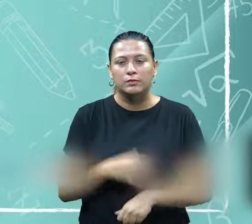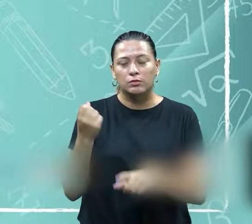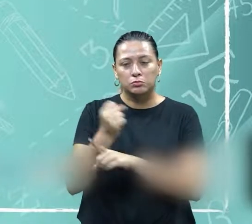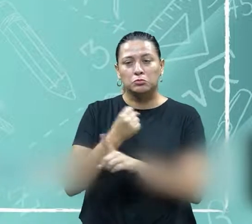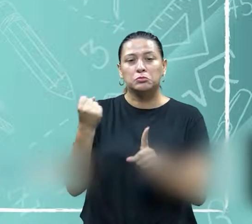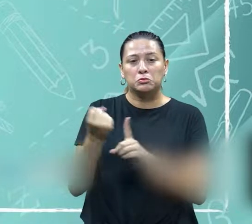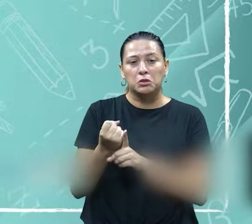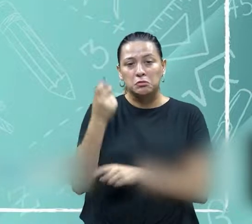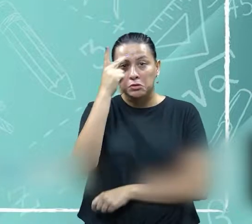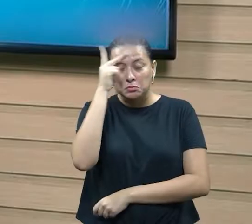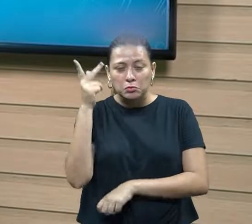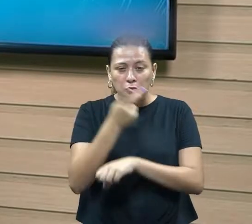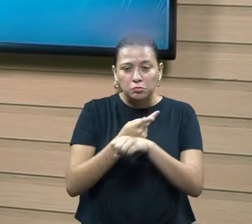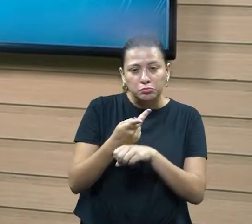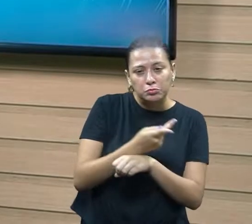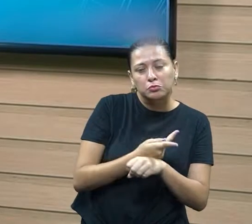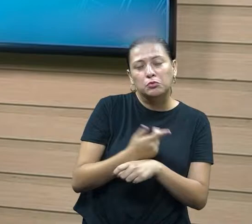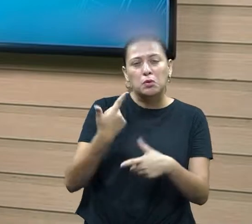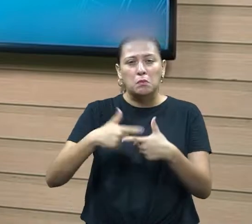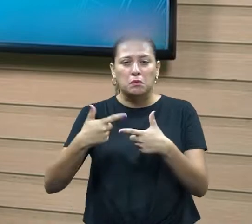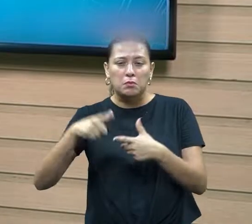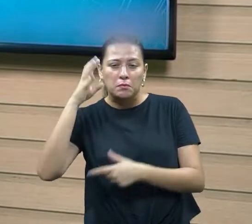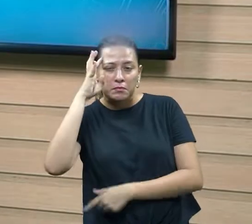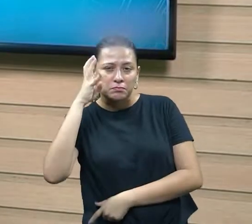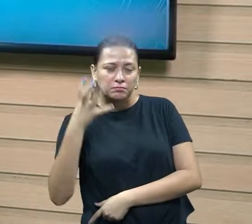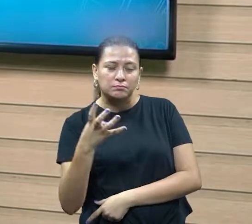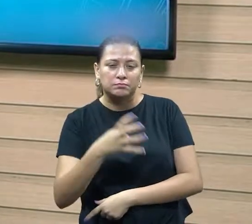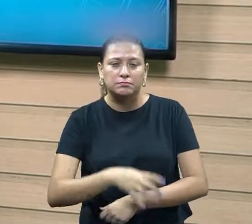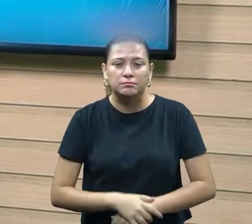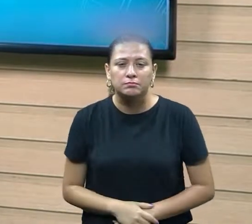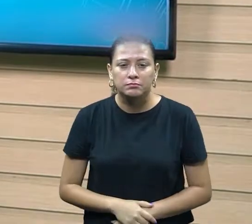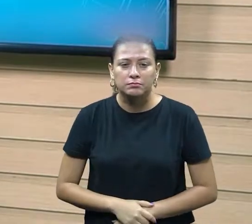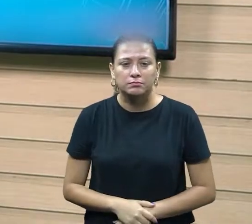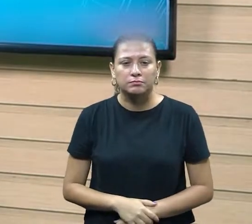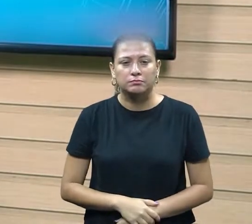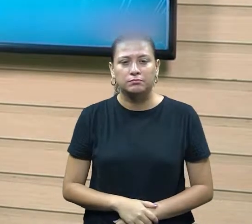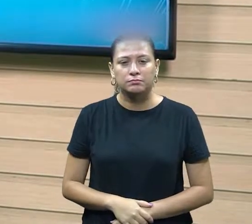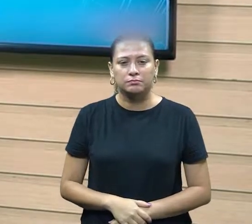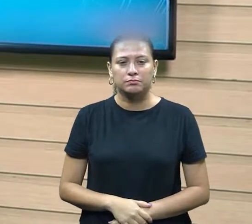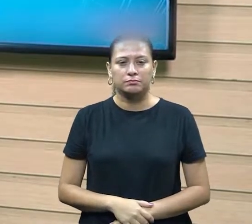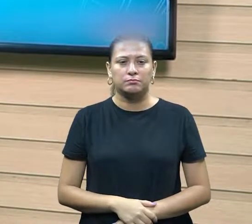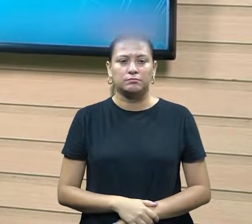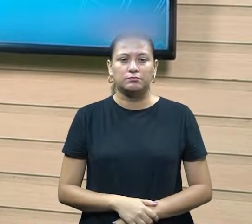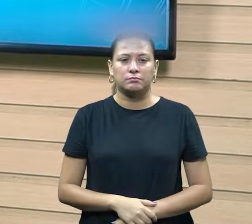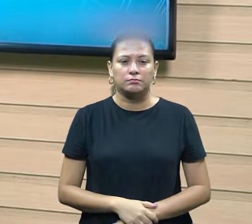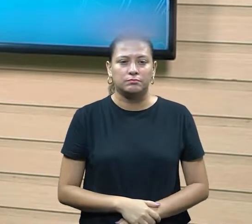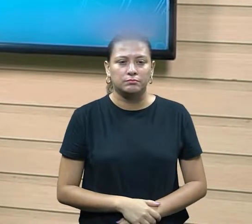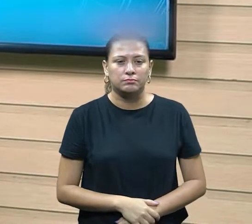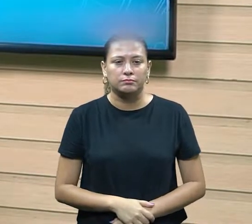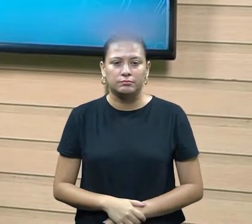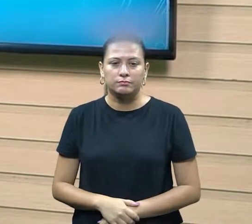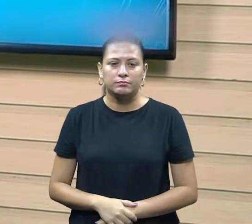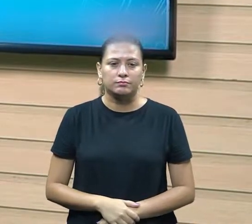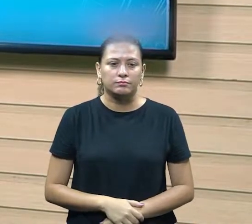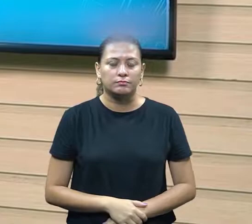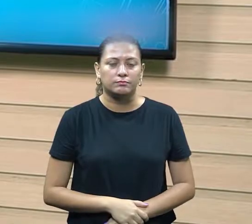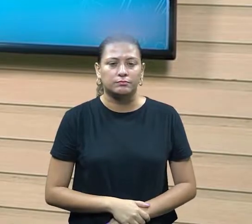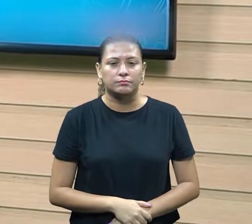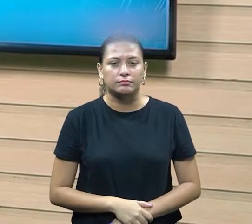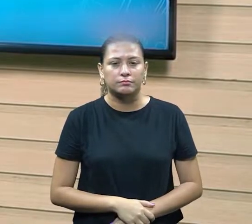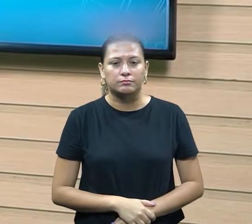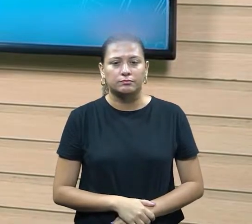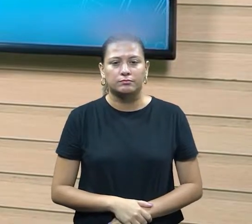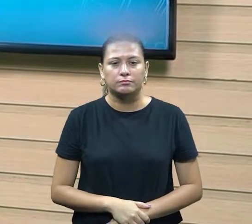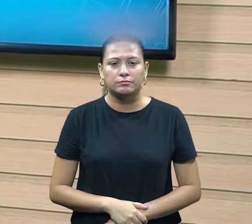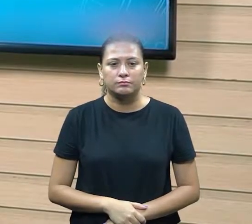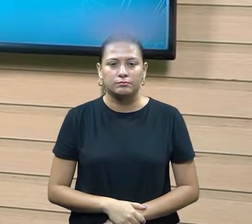comum às partes. Então, sempre são as partes envolvidas ali e que vai surgir essa negociação. Por isso que ela está